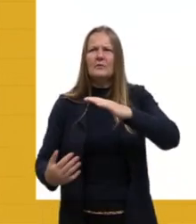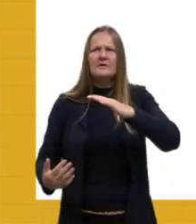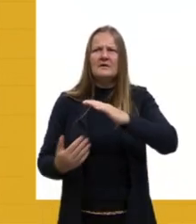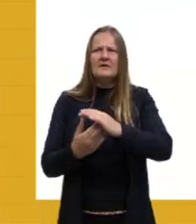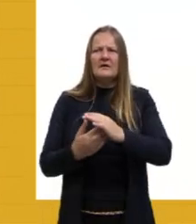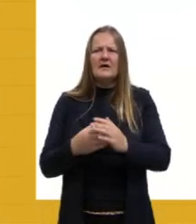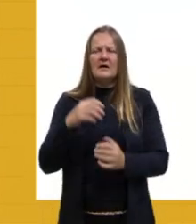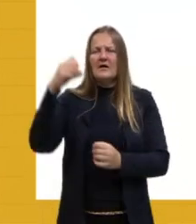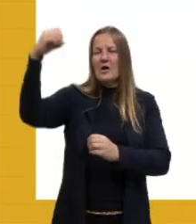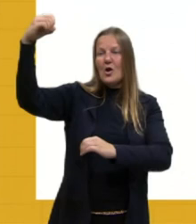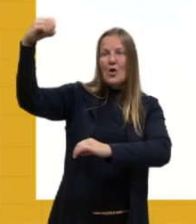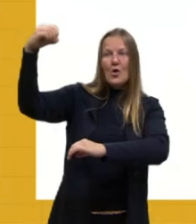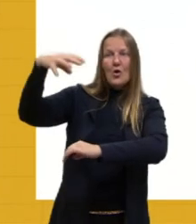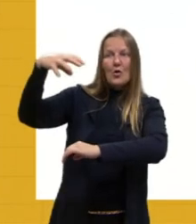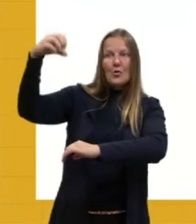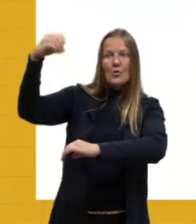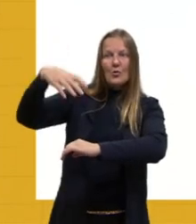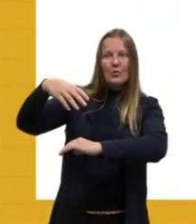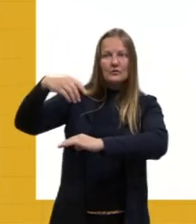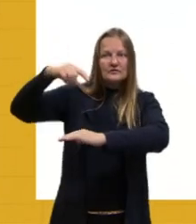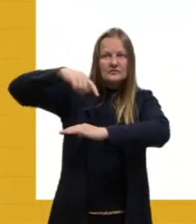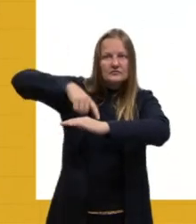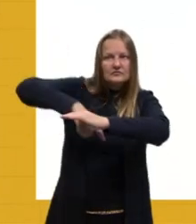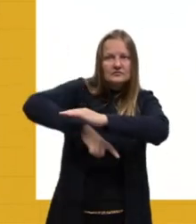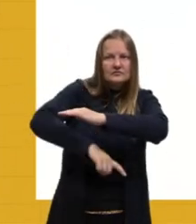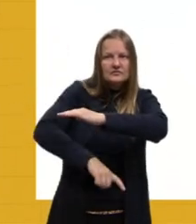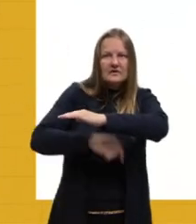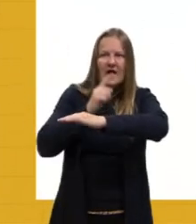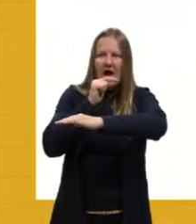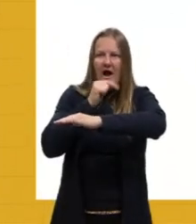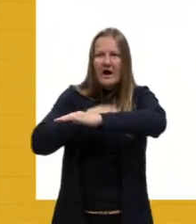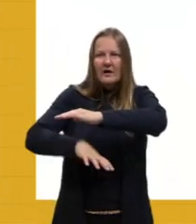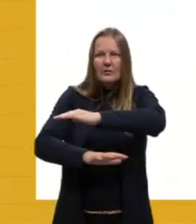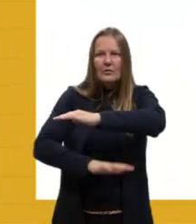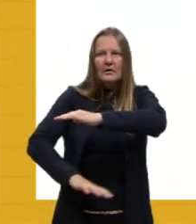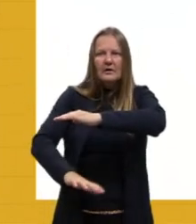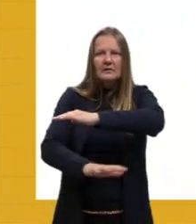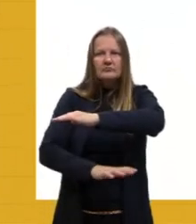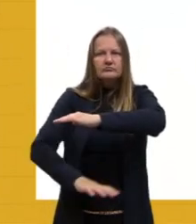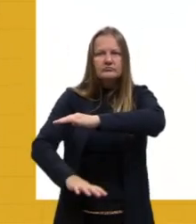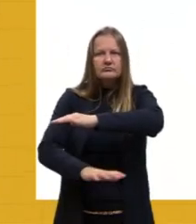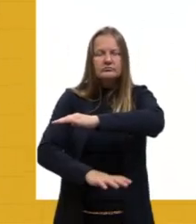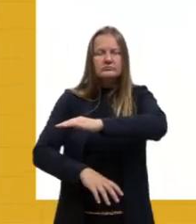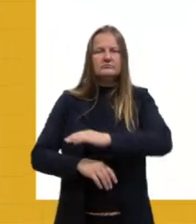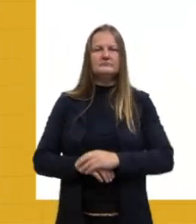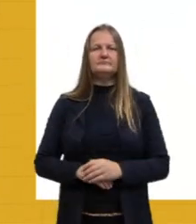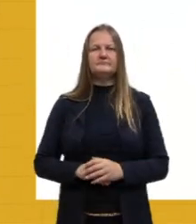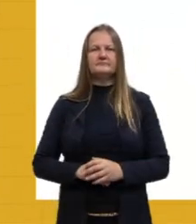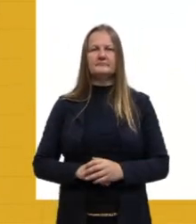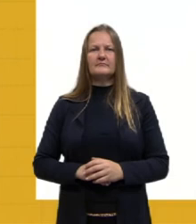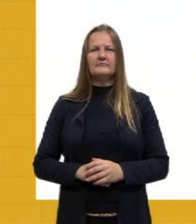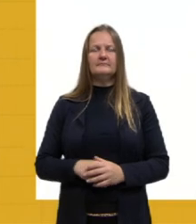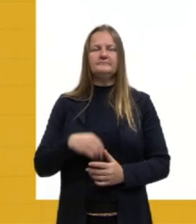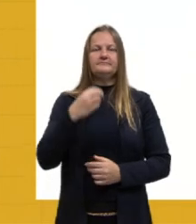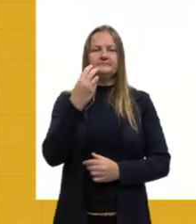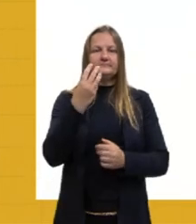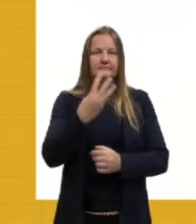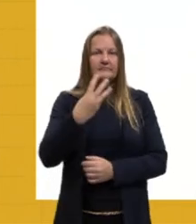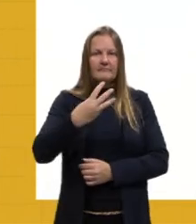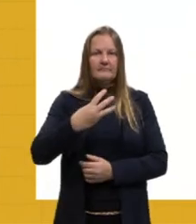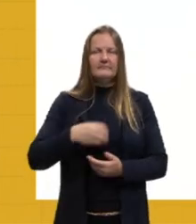chegada da luz às camadas inferiores da coluna d'água. Três,